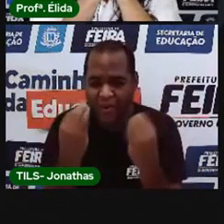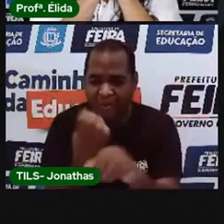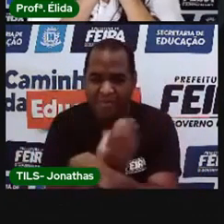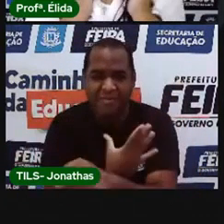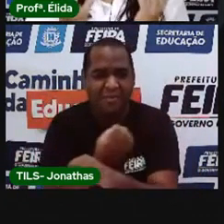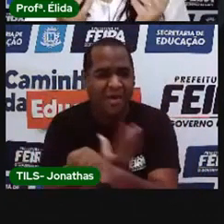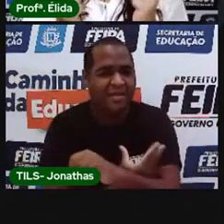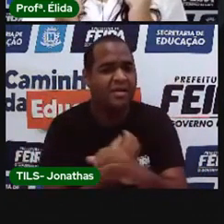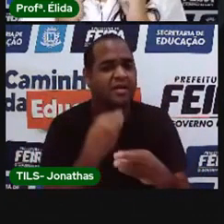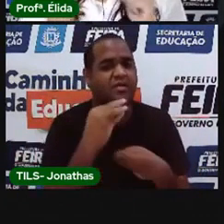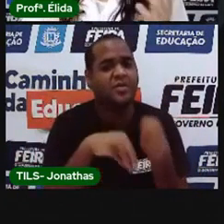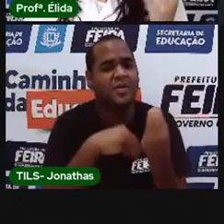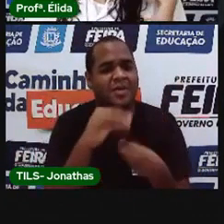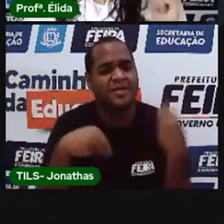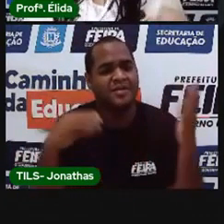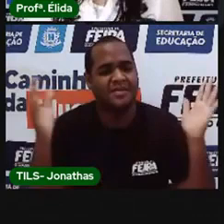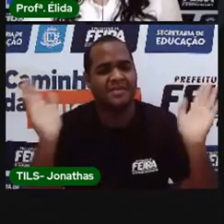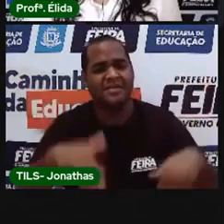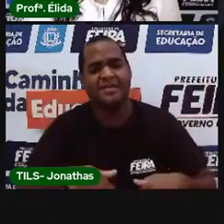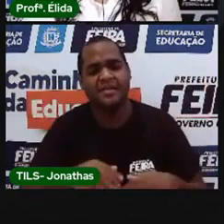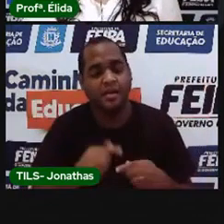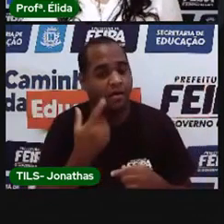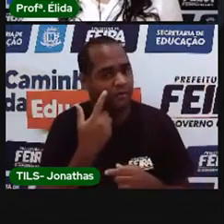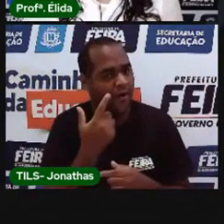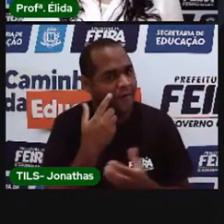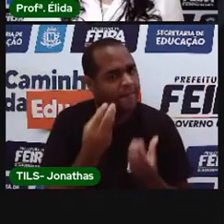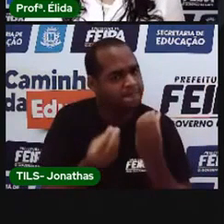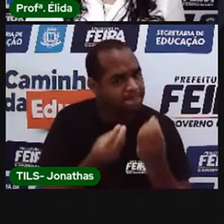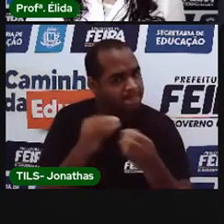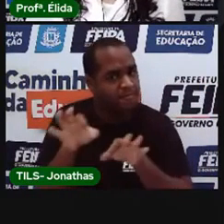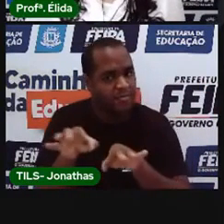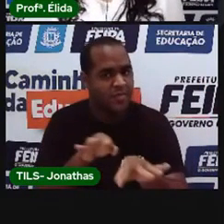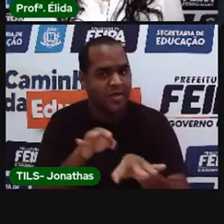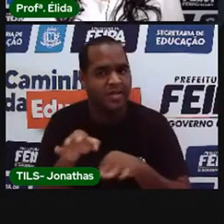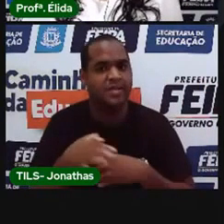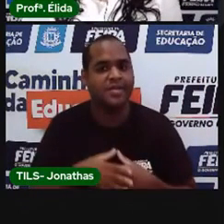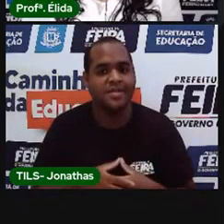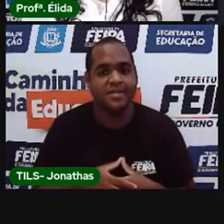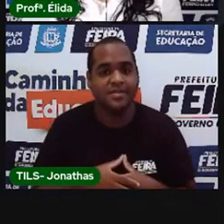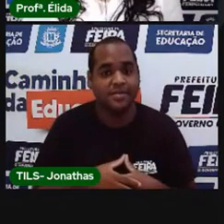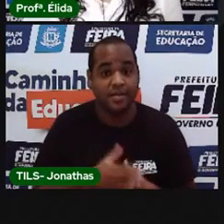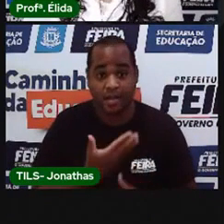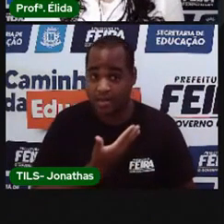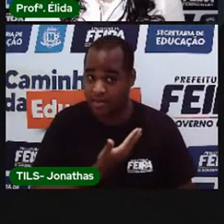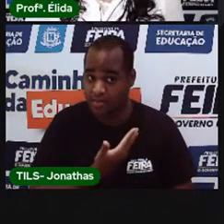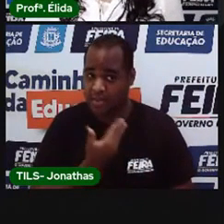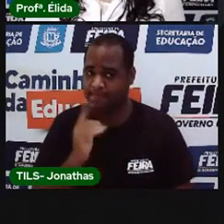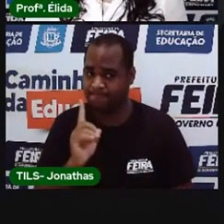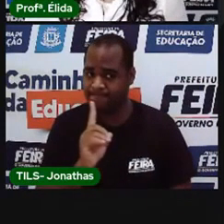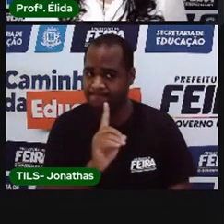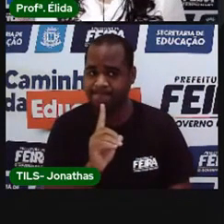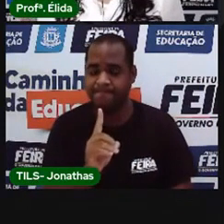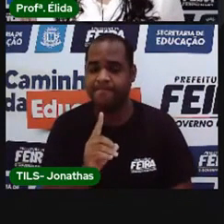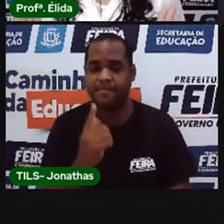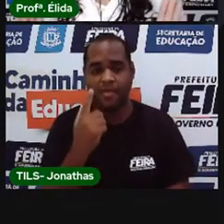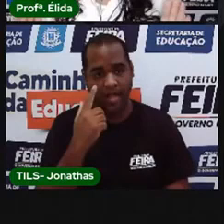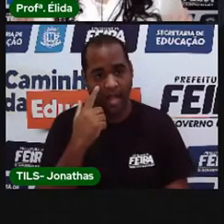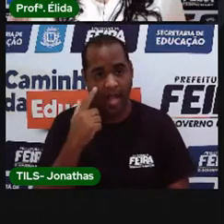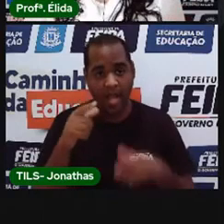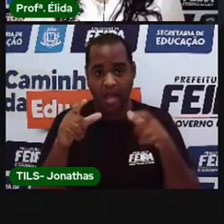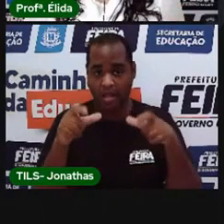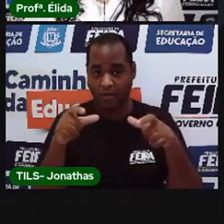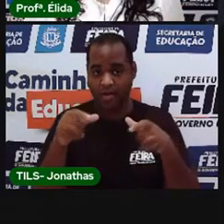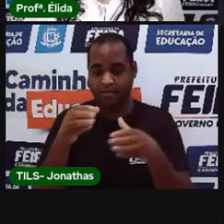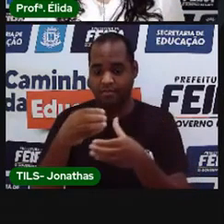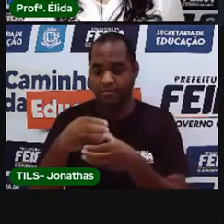emoções. Venha. Vamos dar um jeito nisso. E a amiga levou ele a um lugar com